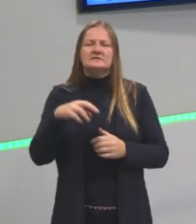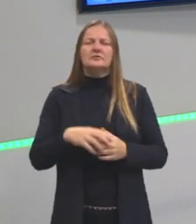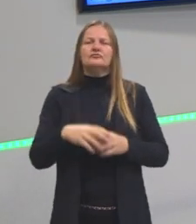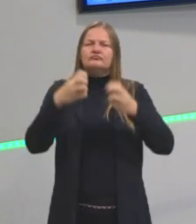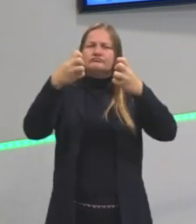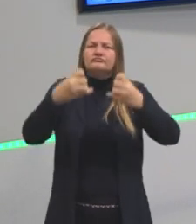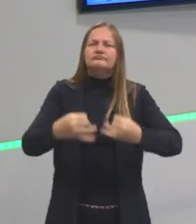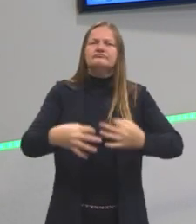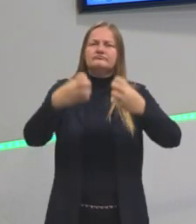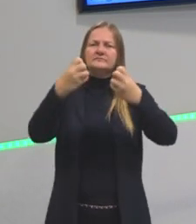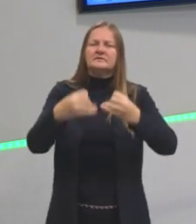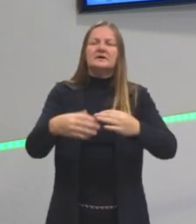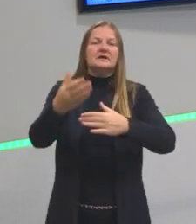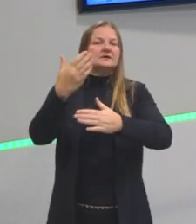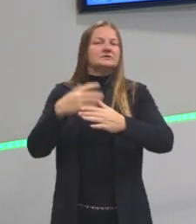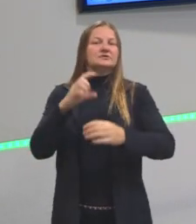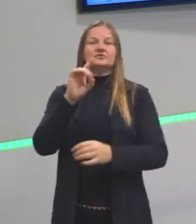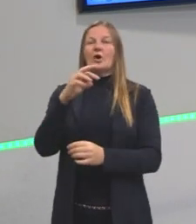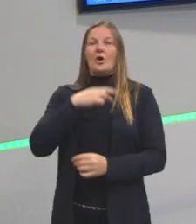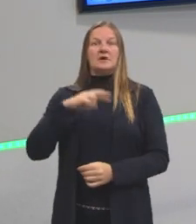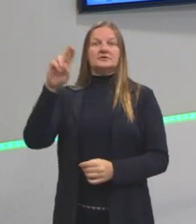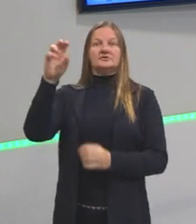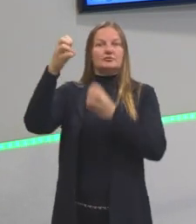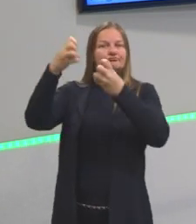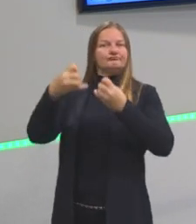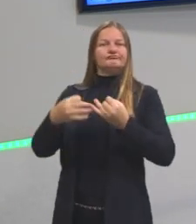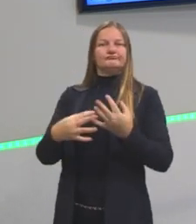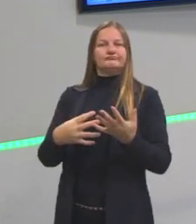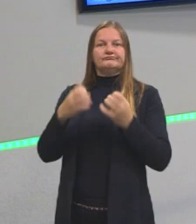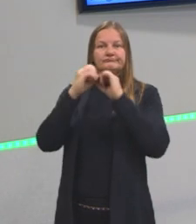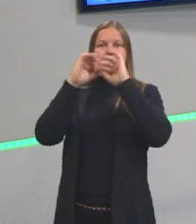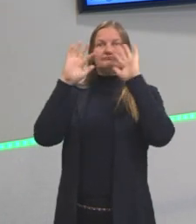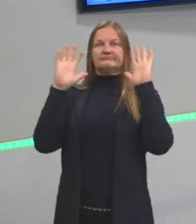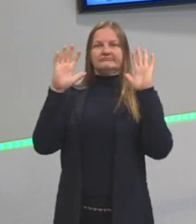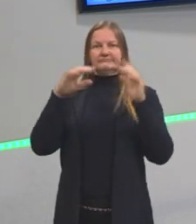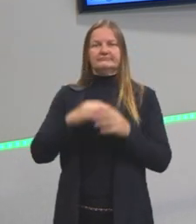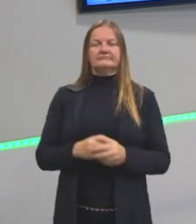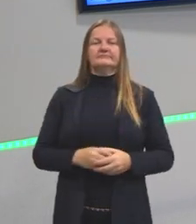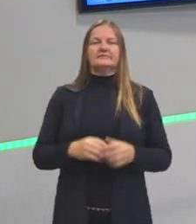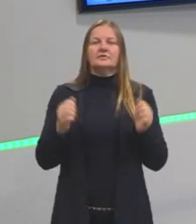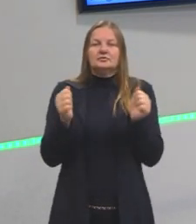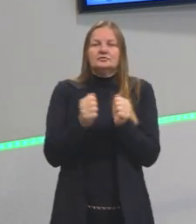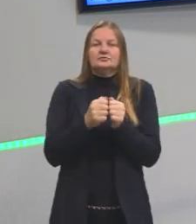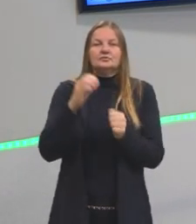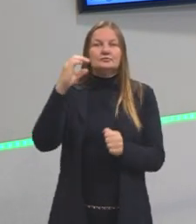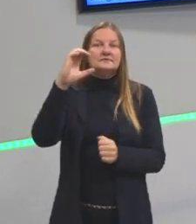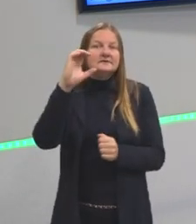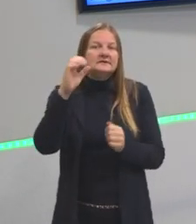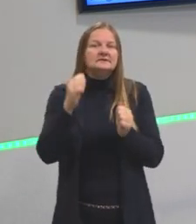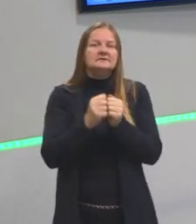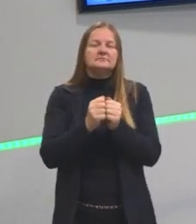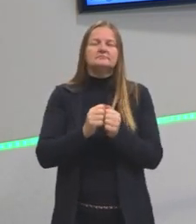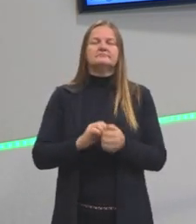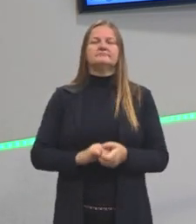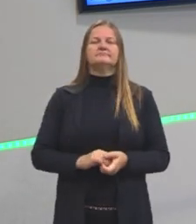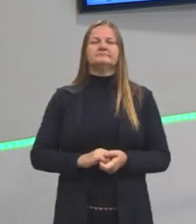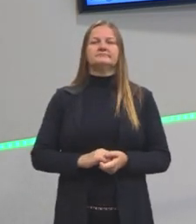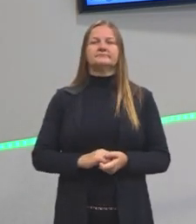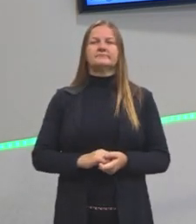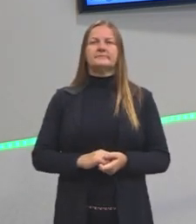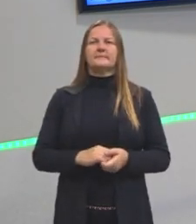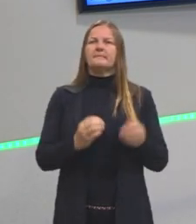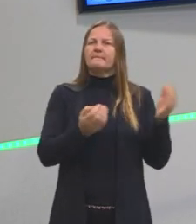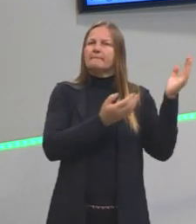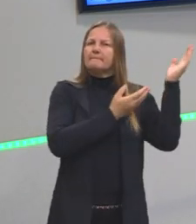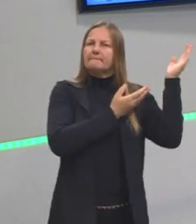explicações que antes apenas a religião nos permitia esclarecimentos. Aqui eu